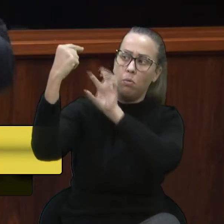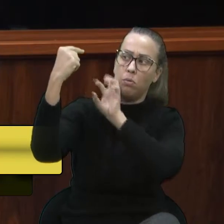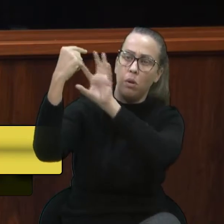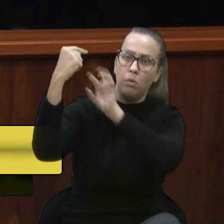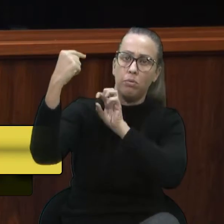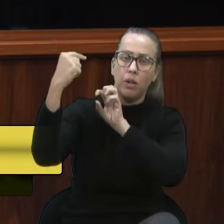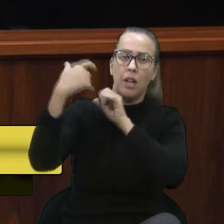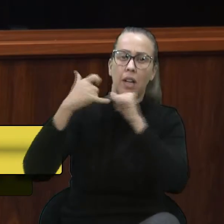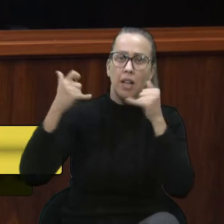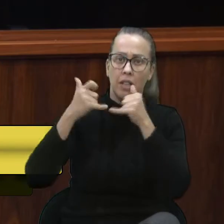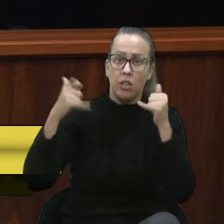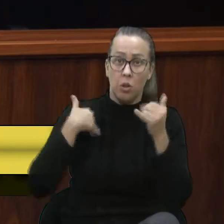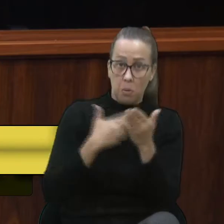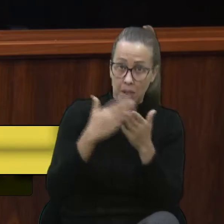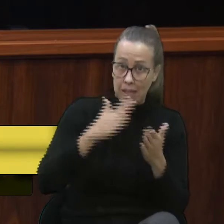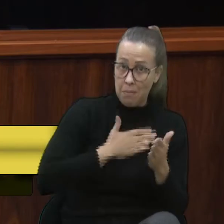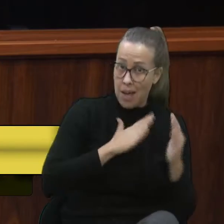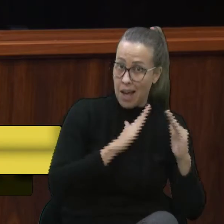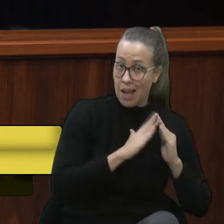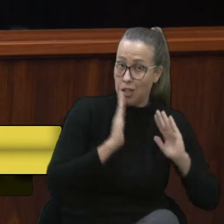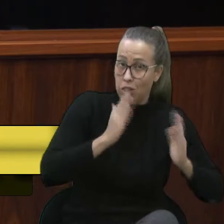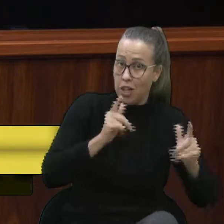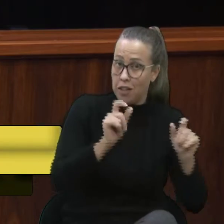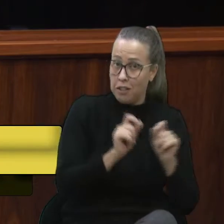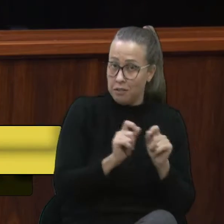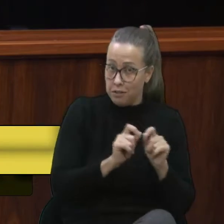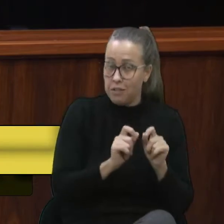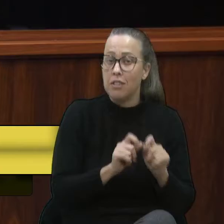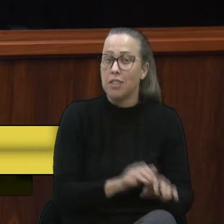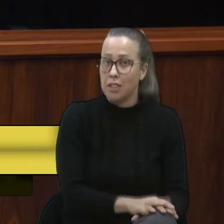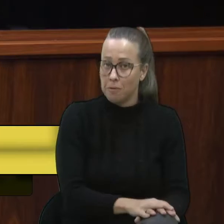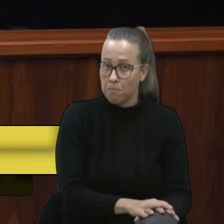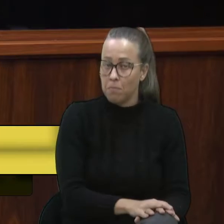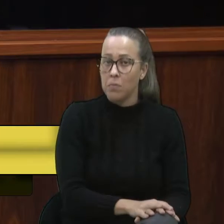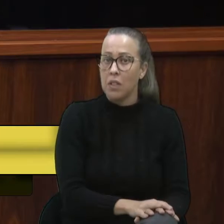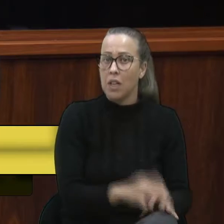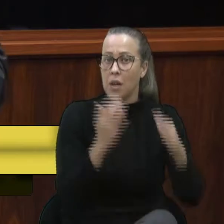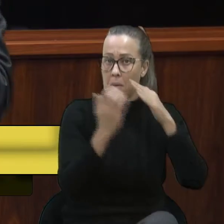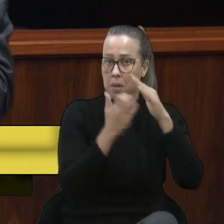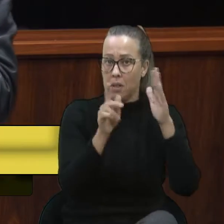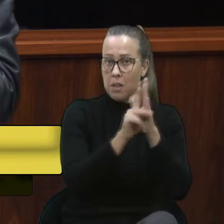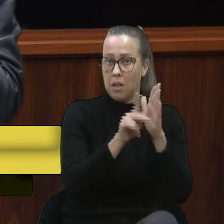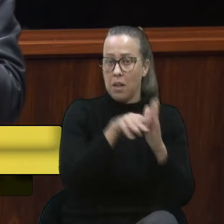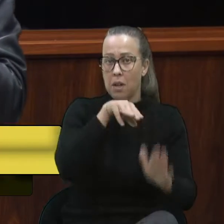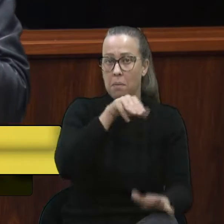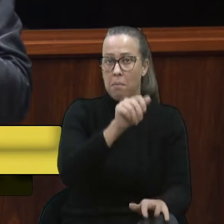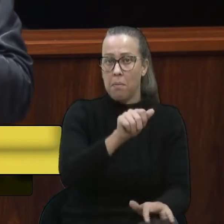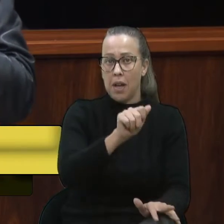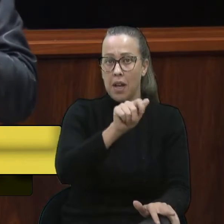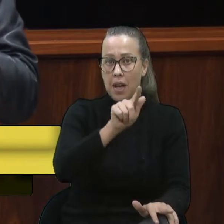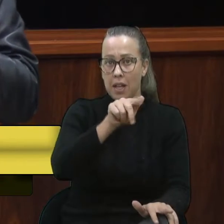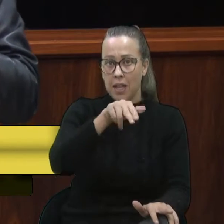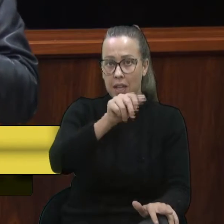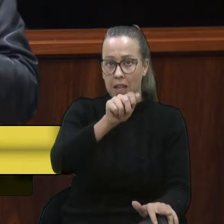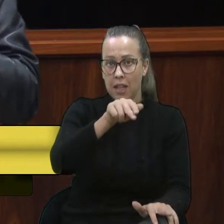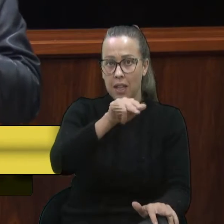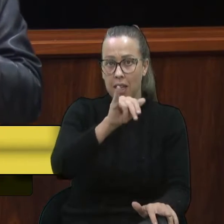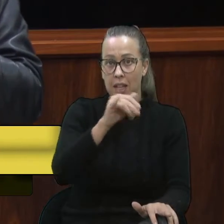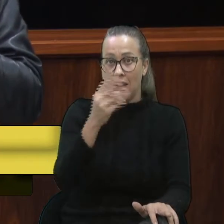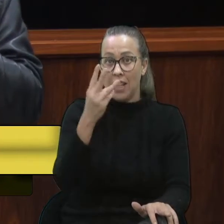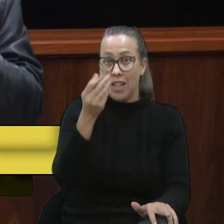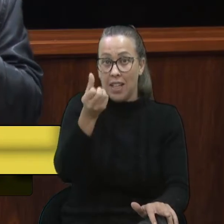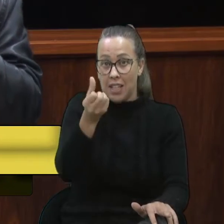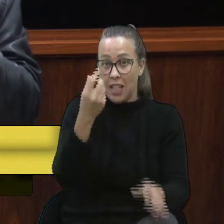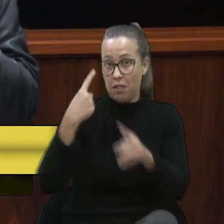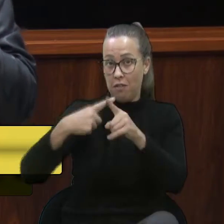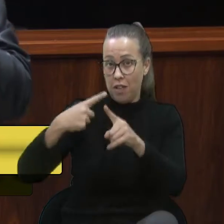Comecei lá por casa, lá eu já fiz, com a empresa de Caxias, a Magnani, em 36 vezes,